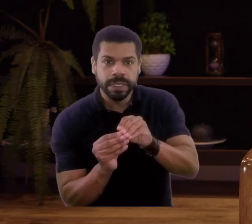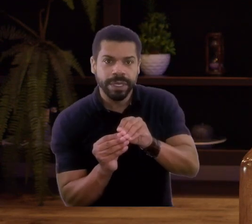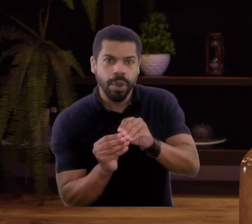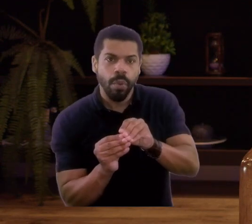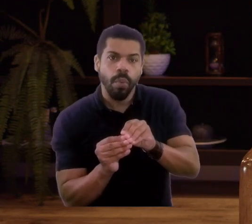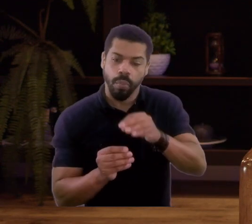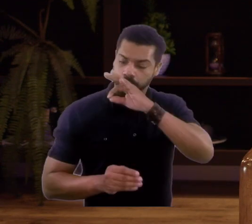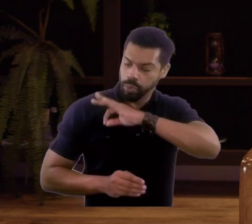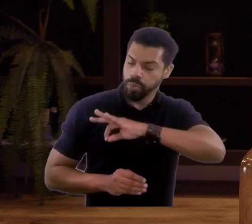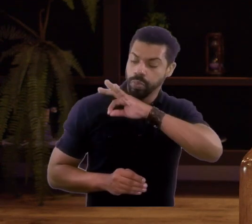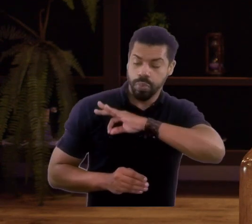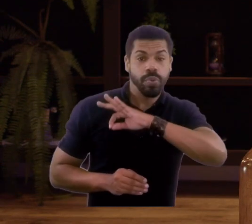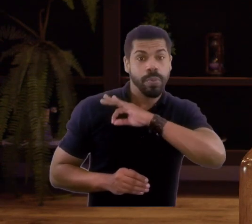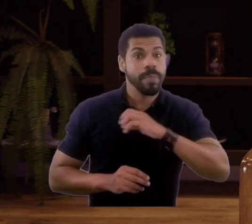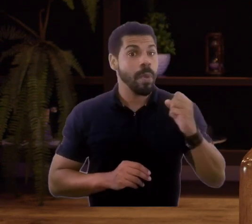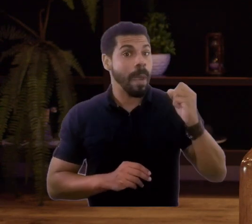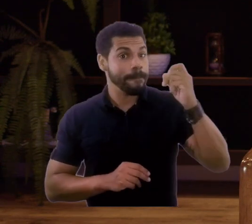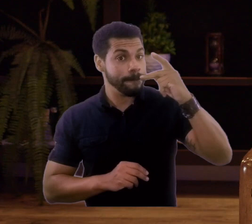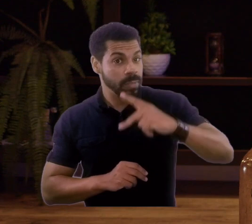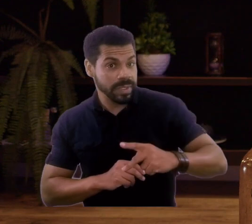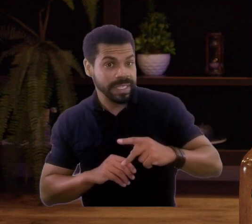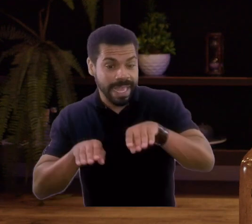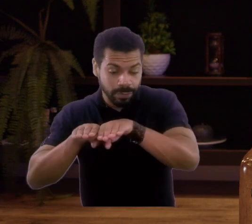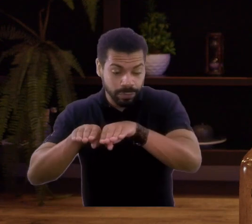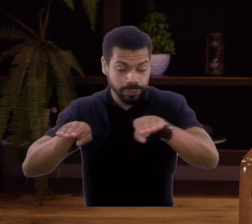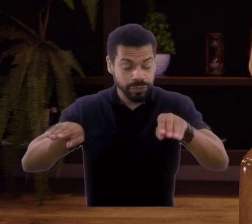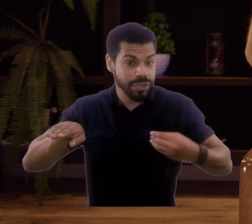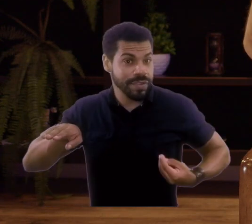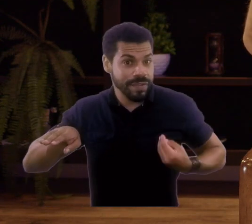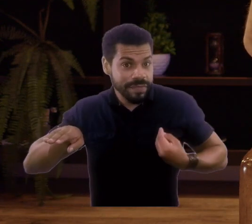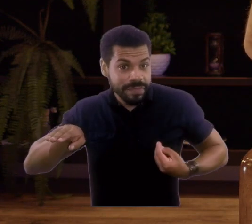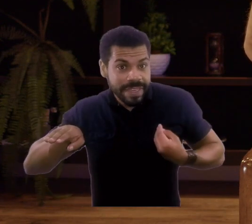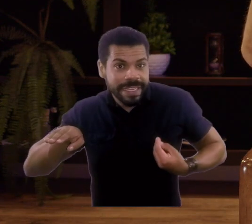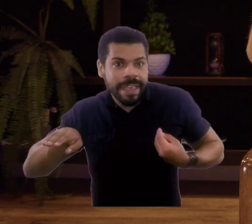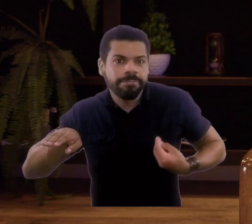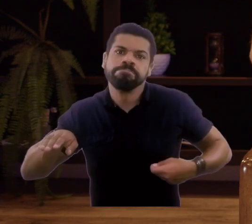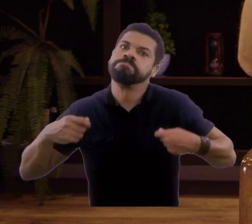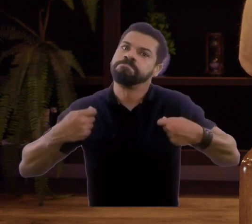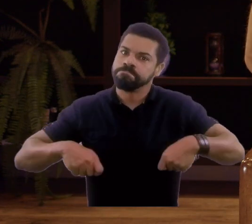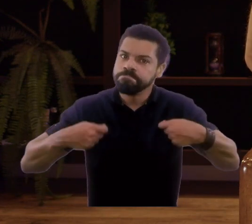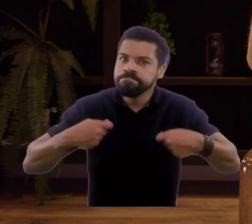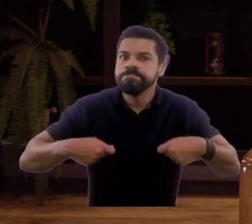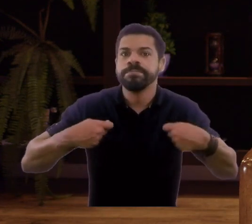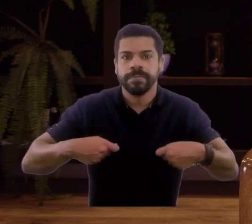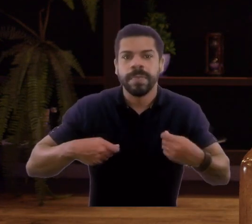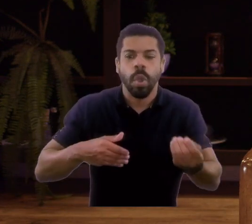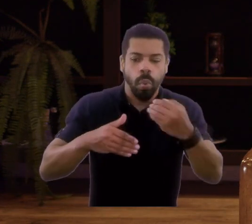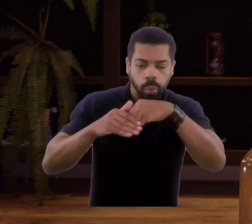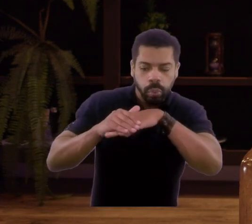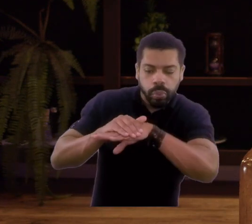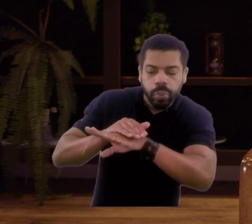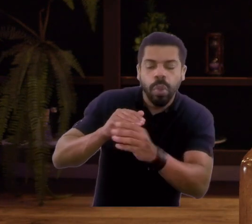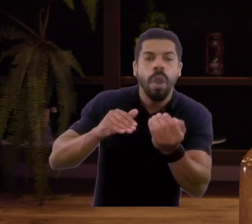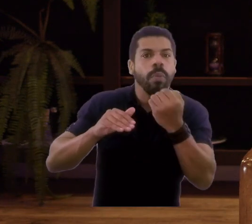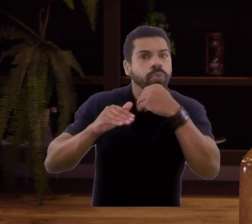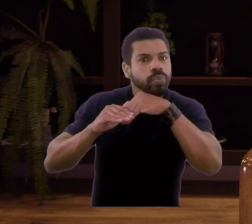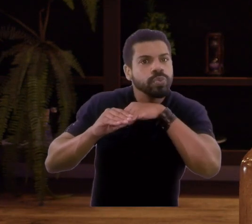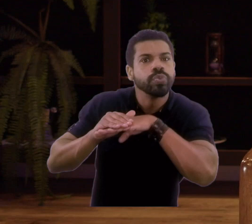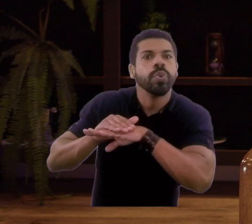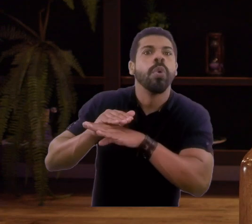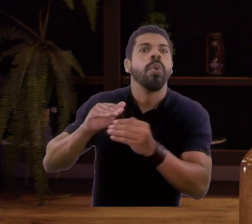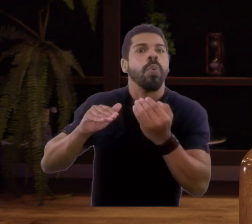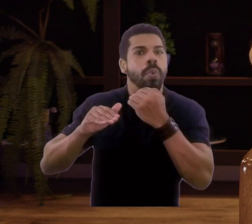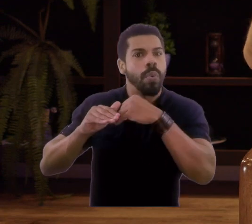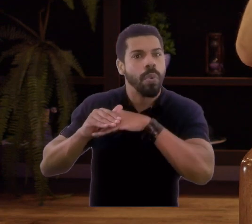diferença entre o rendimento que eu vou ter na aposentadoria mais o meu nível de vida que eu tenho hoje, eu preciso considerar isso e